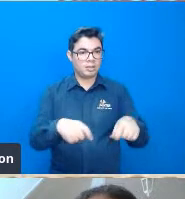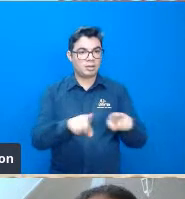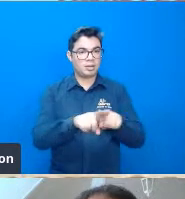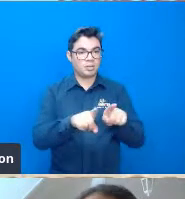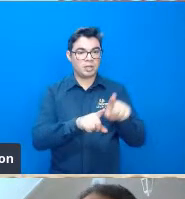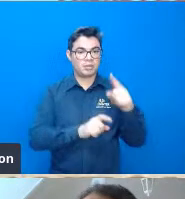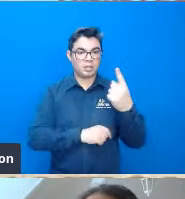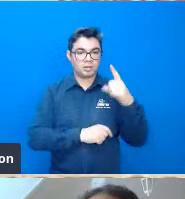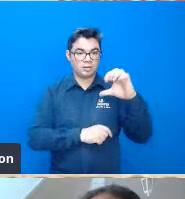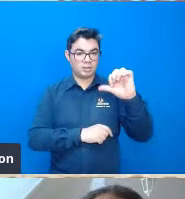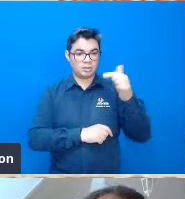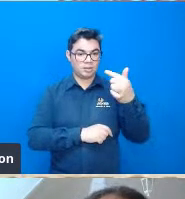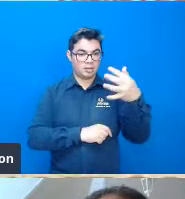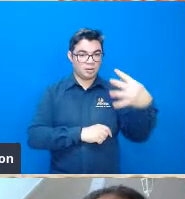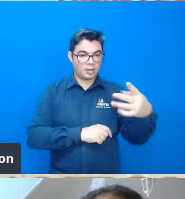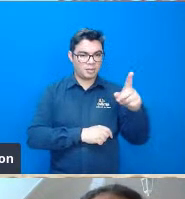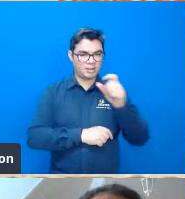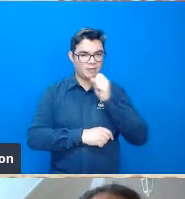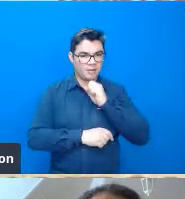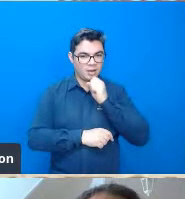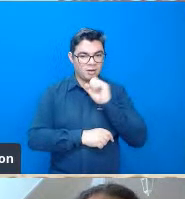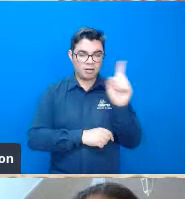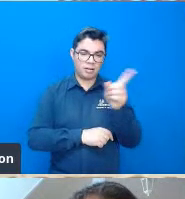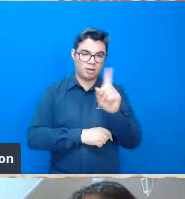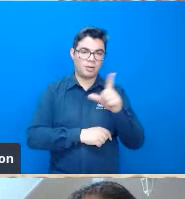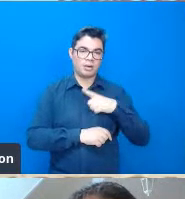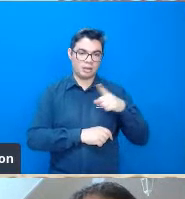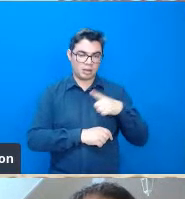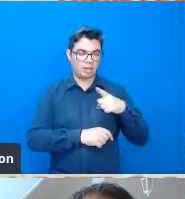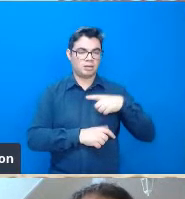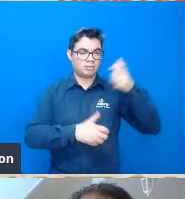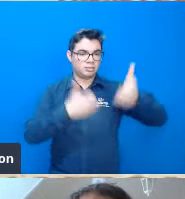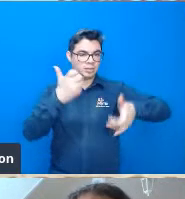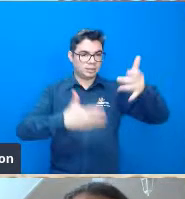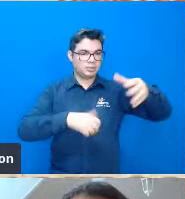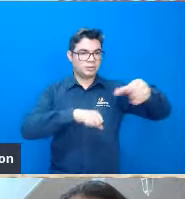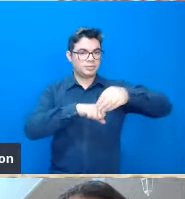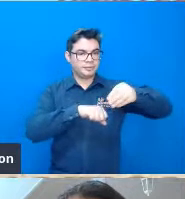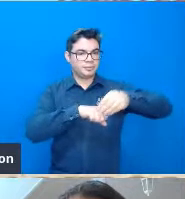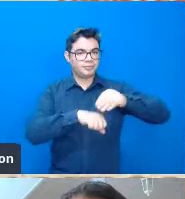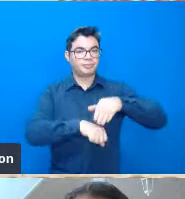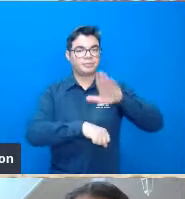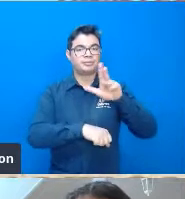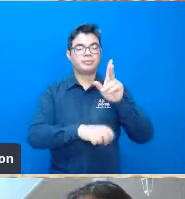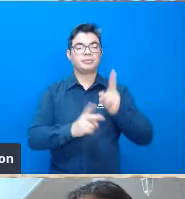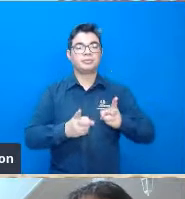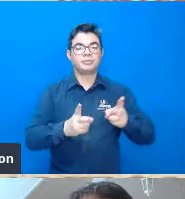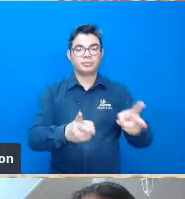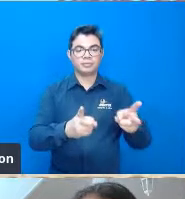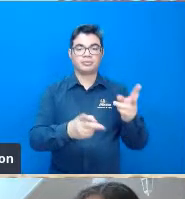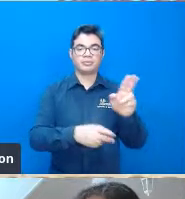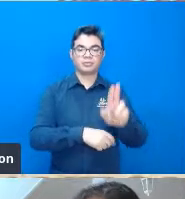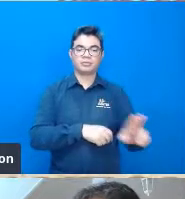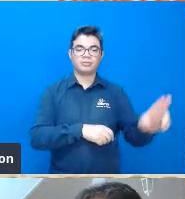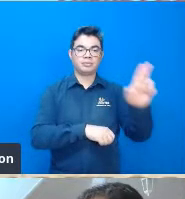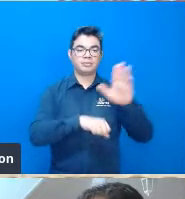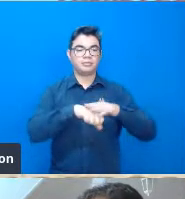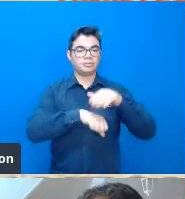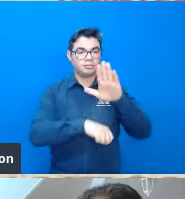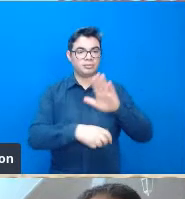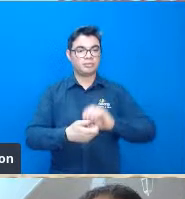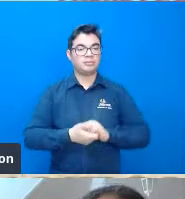74 é um livro que traz um conjunto de conhecimento ainda muito utilizado e